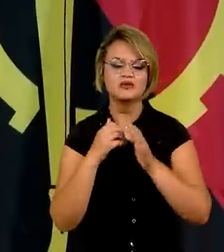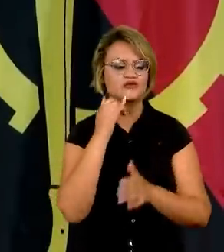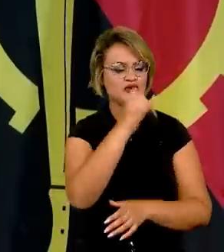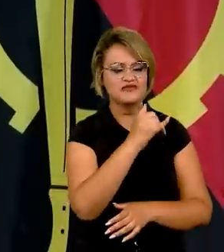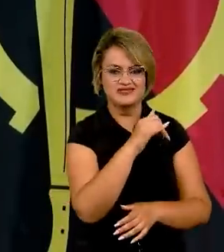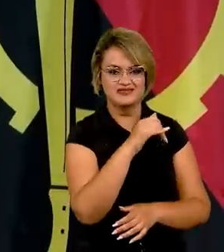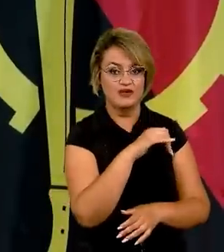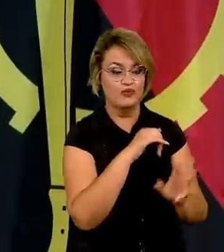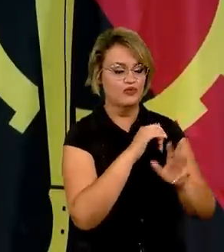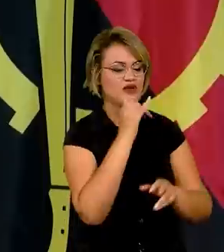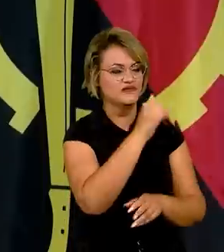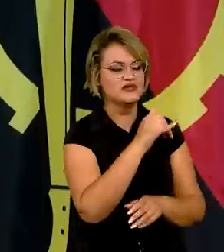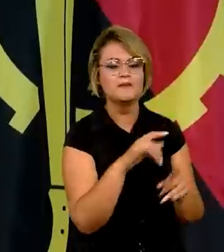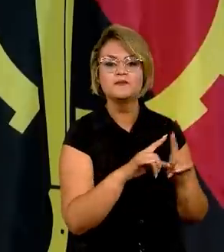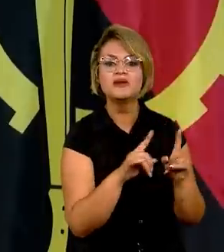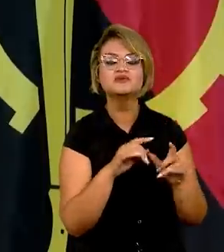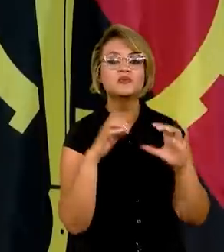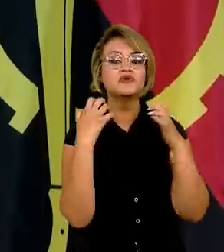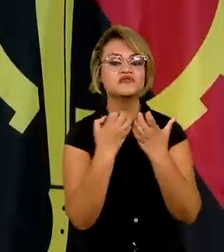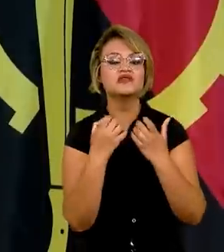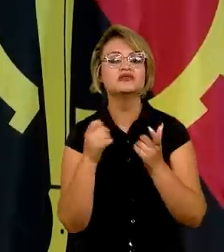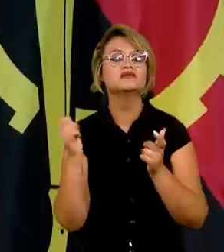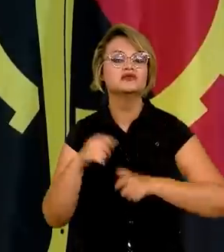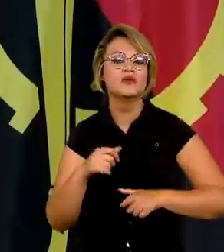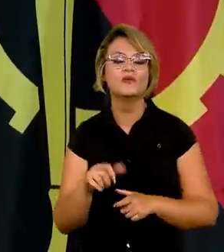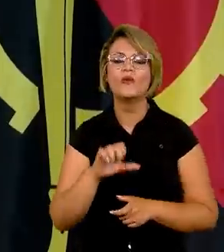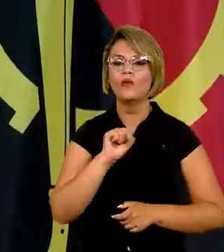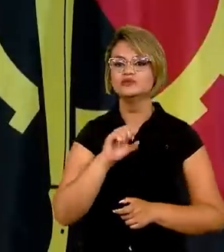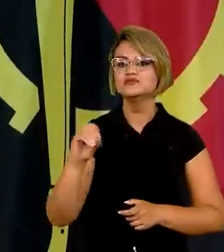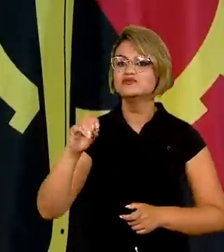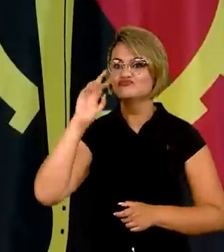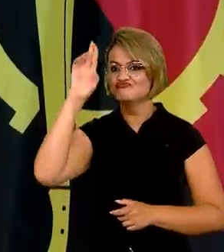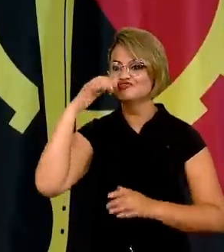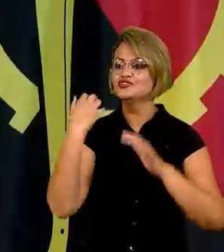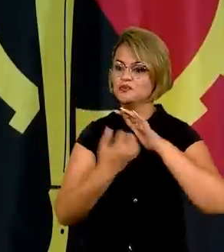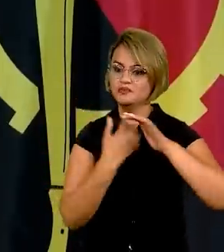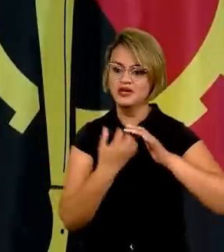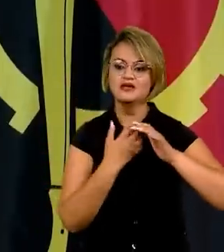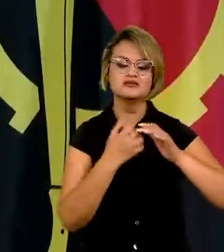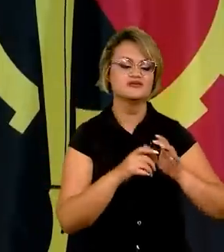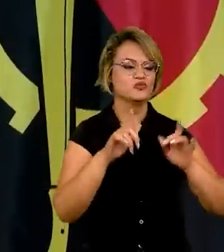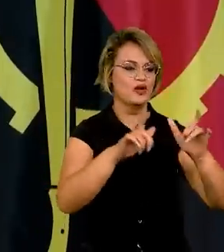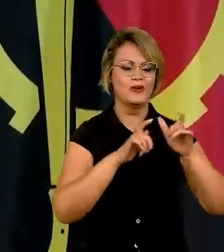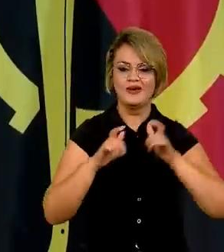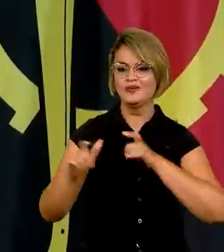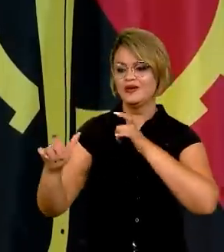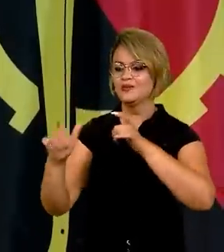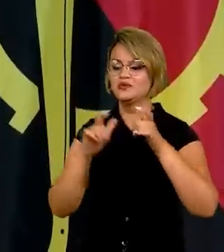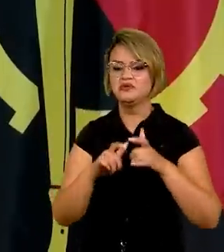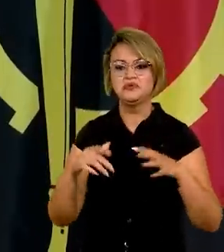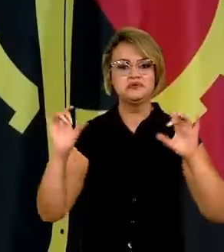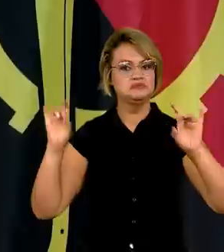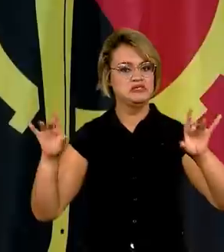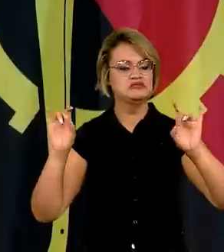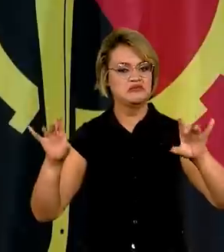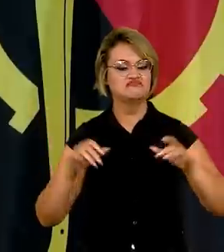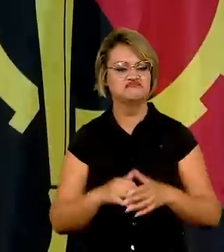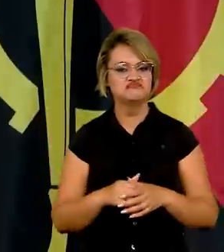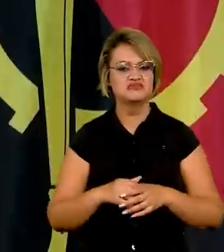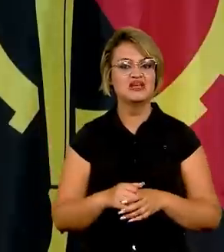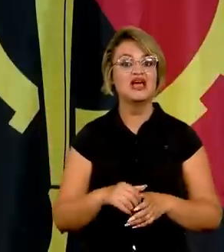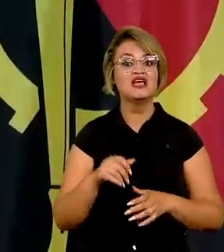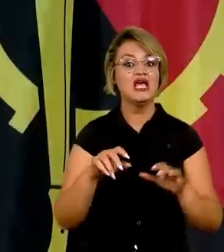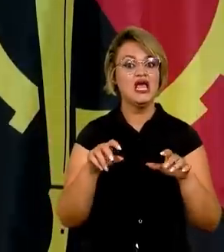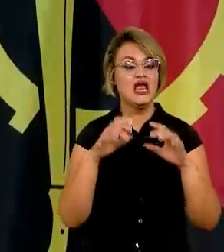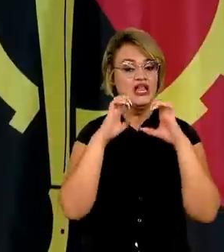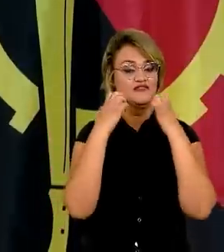mas o evento alcançou 800 empresários de parte a parte. Foi uma coisa extraordinária. Já foi o quinto evento que nós fizemos